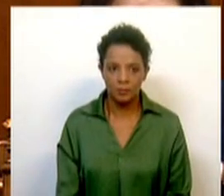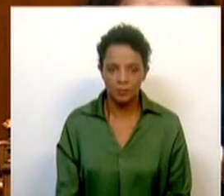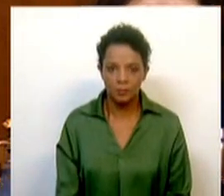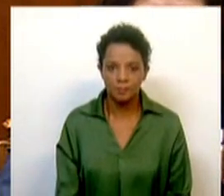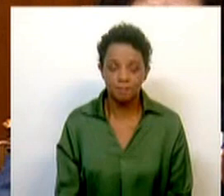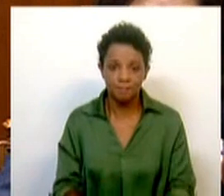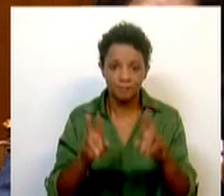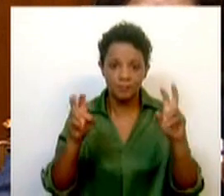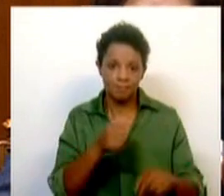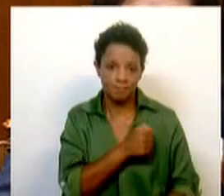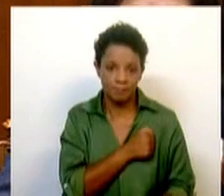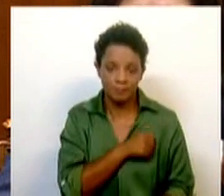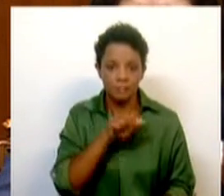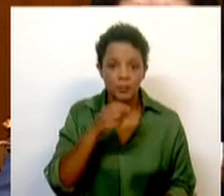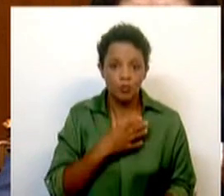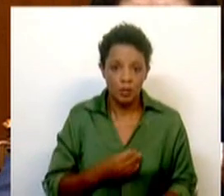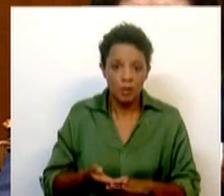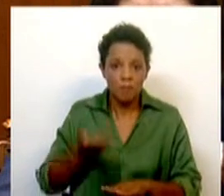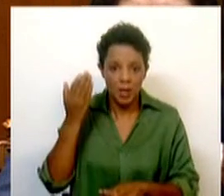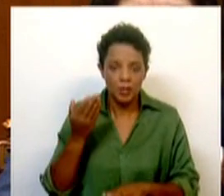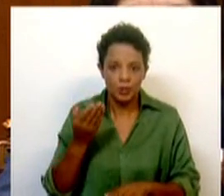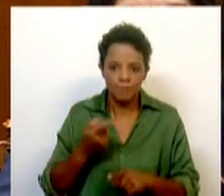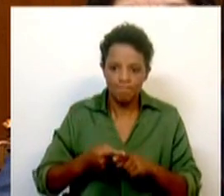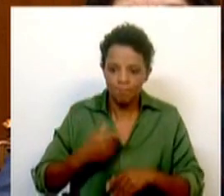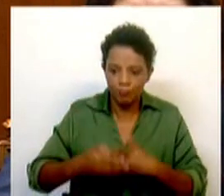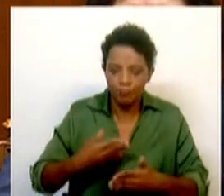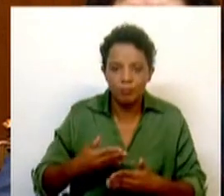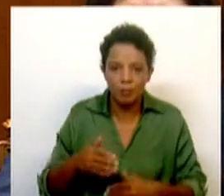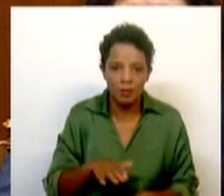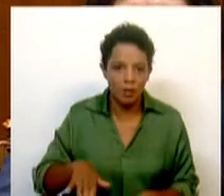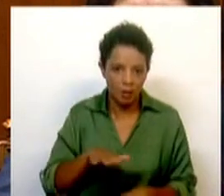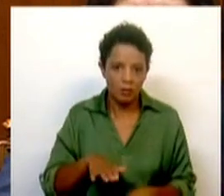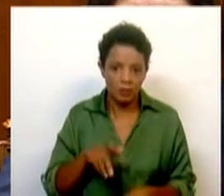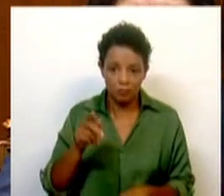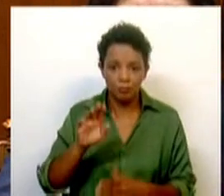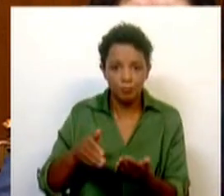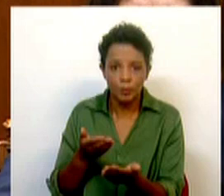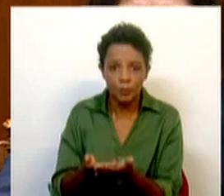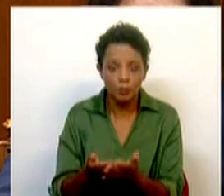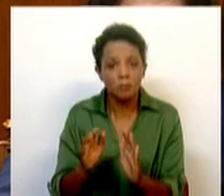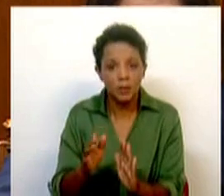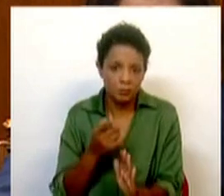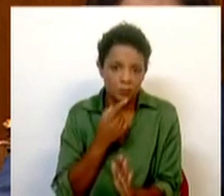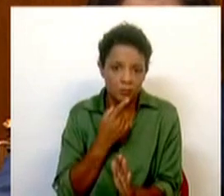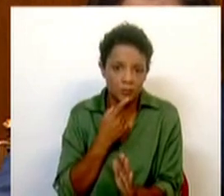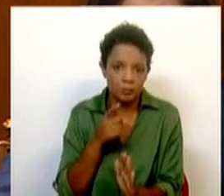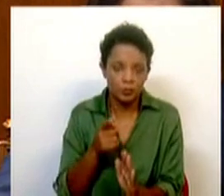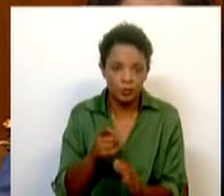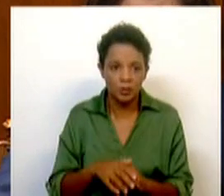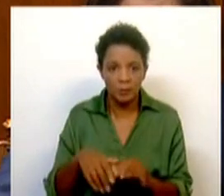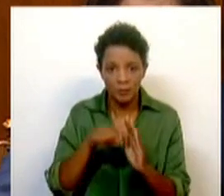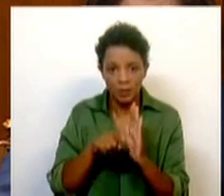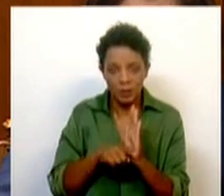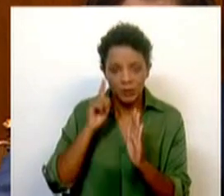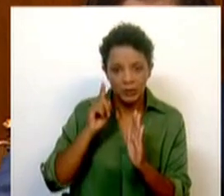Quanto à habitação, também gostaria de ter visto mais ambição neste domínio e foi isso que sugerimos, embora percebamos que são